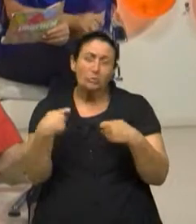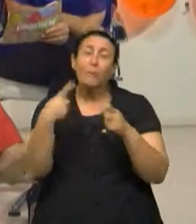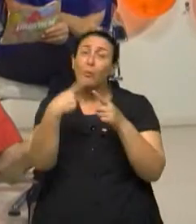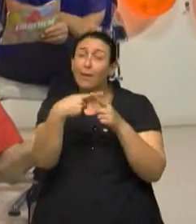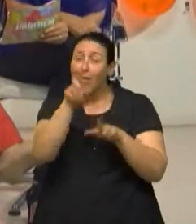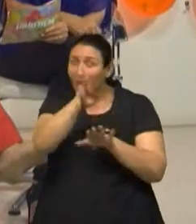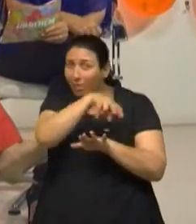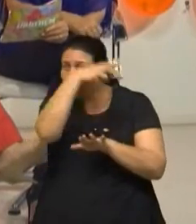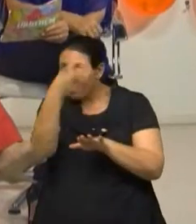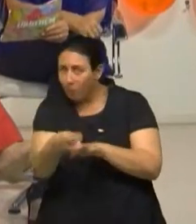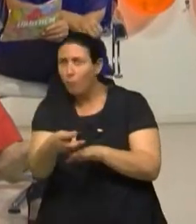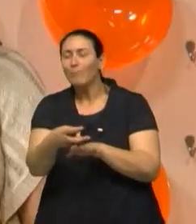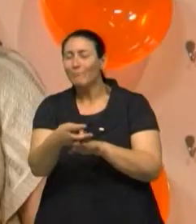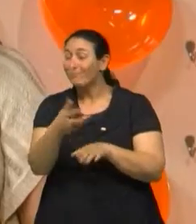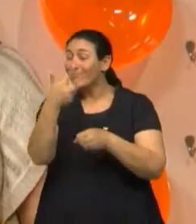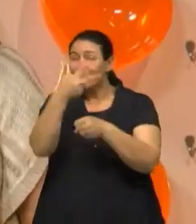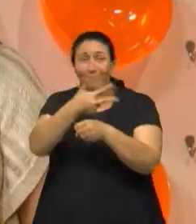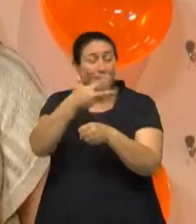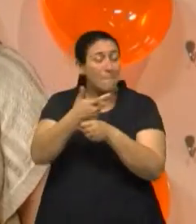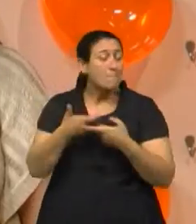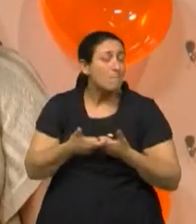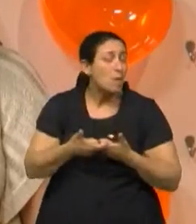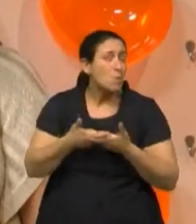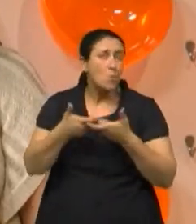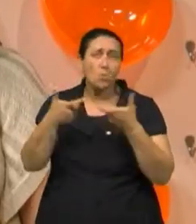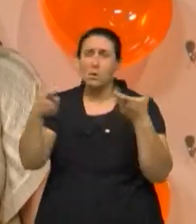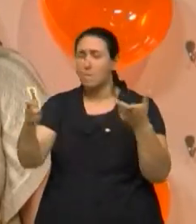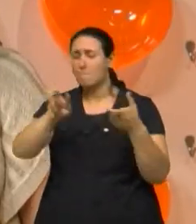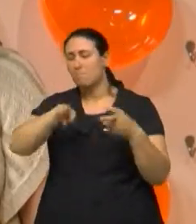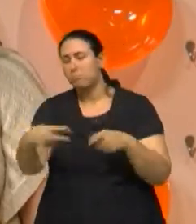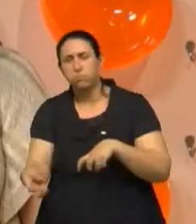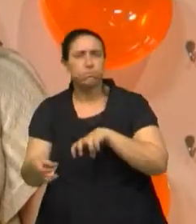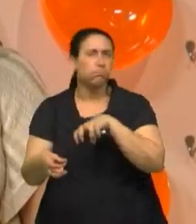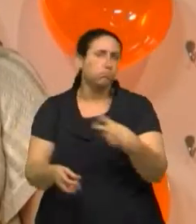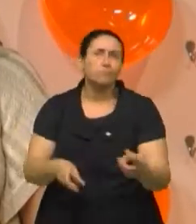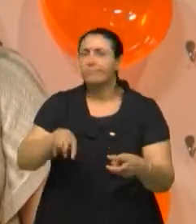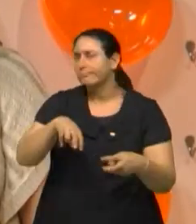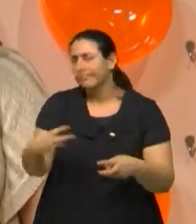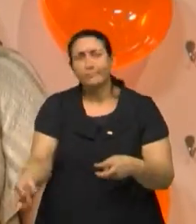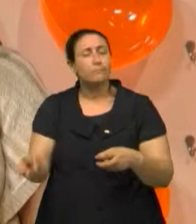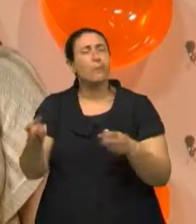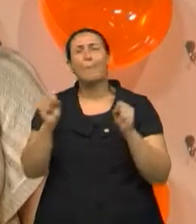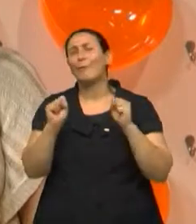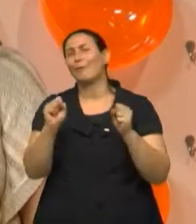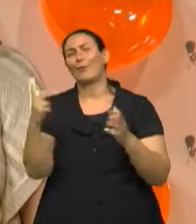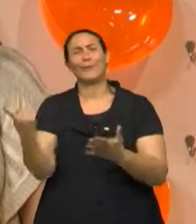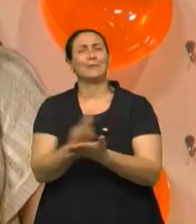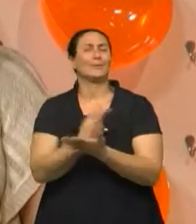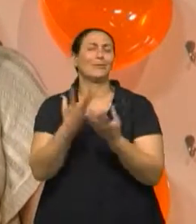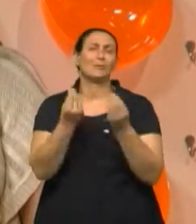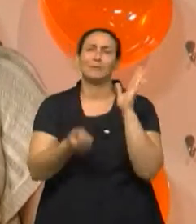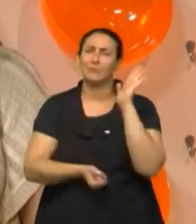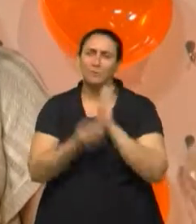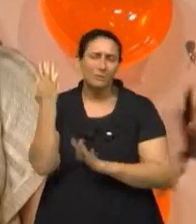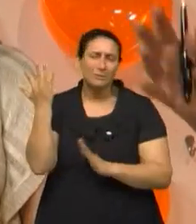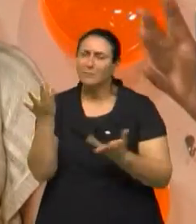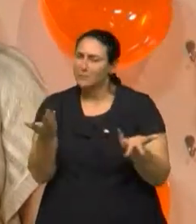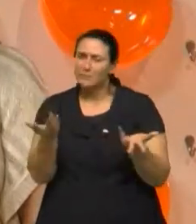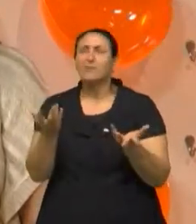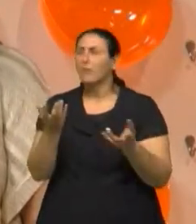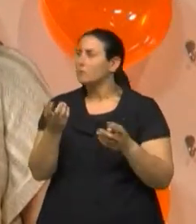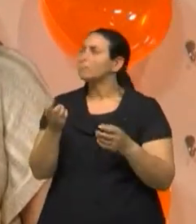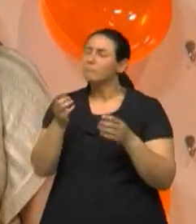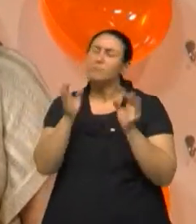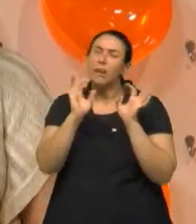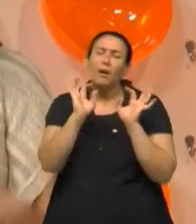importante de dano ao idoso. Porque vários danos podem acontecer em função de uma queda simples. Na decorrência